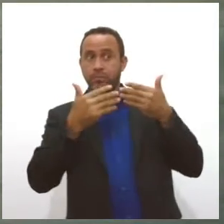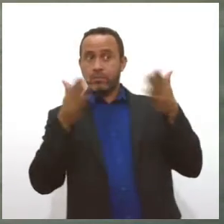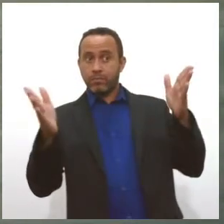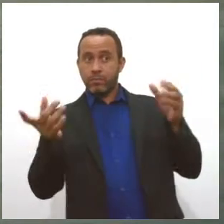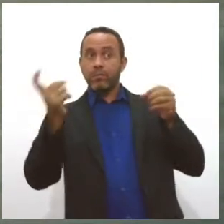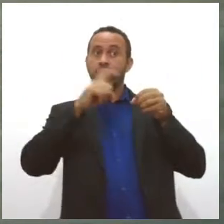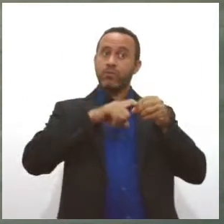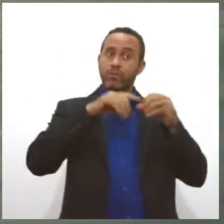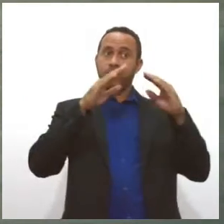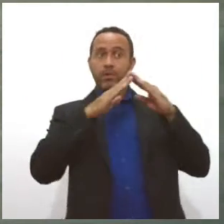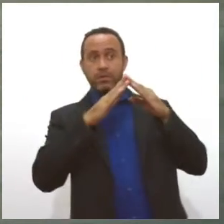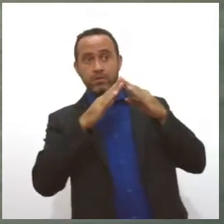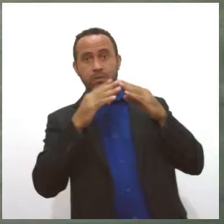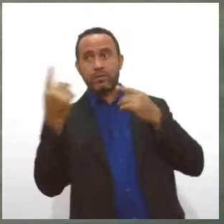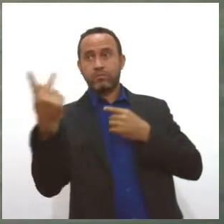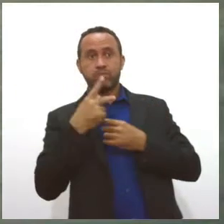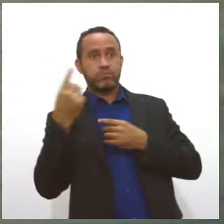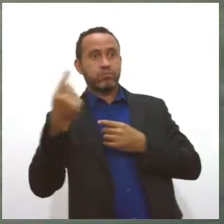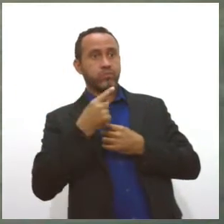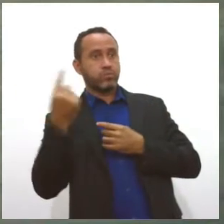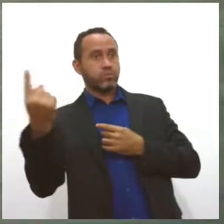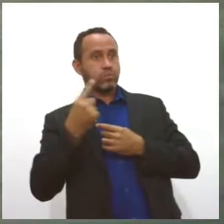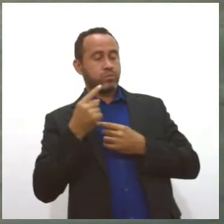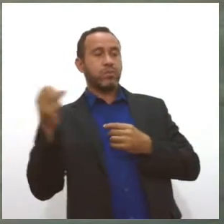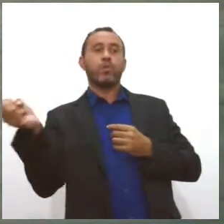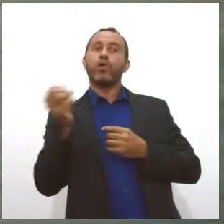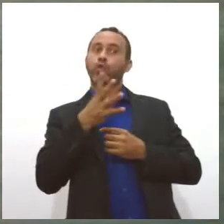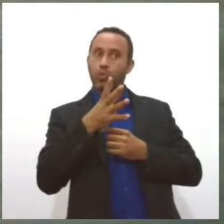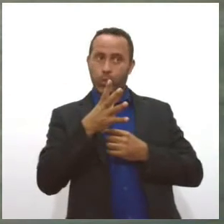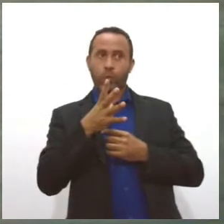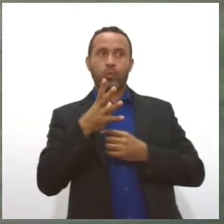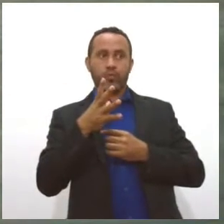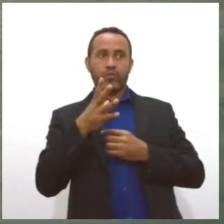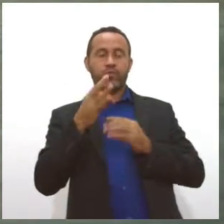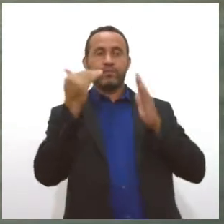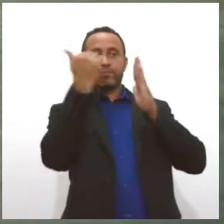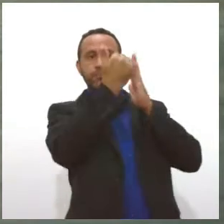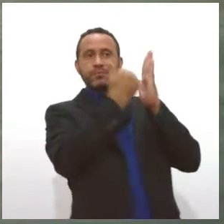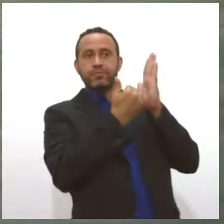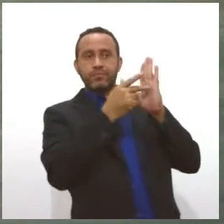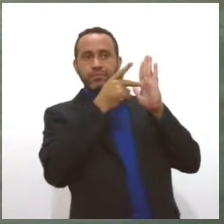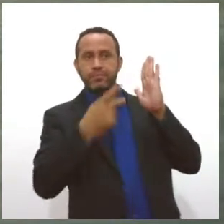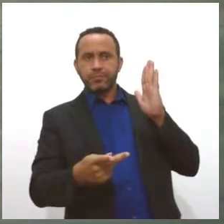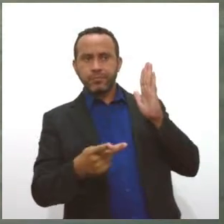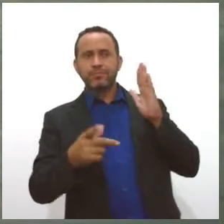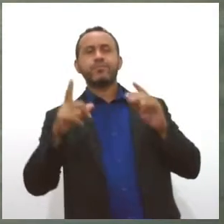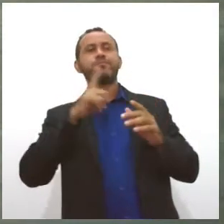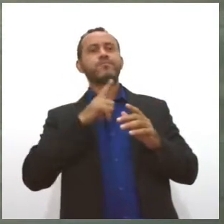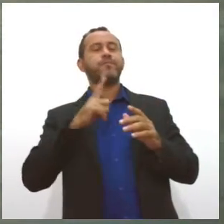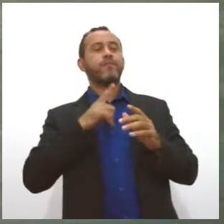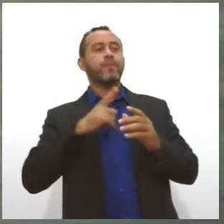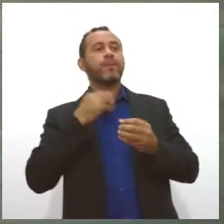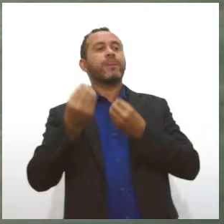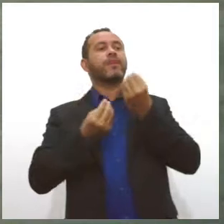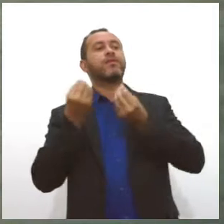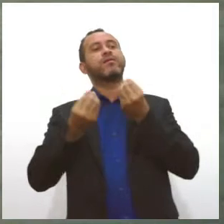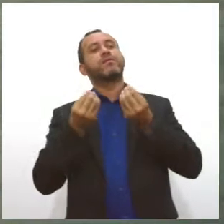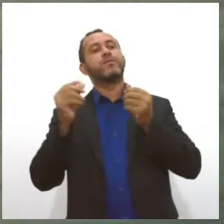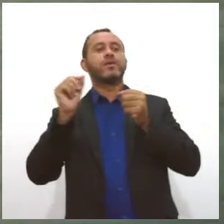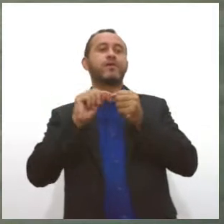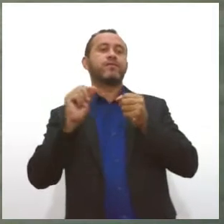para a escola. Então, é uma novidade que ele vai trazer e vai falar também das ações, né, da pasta, do que ele veio desenvolvendo aí nessa